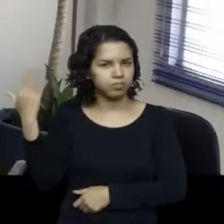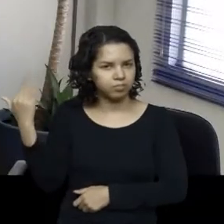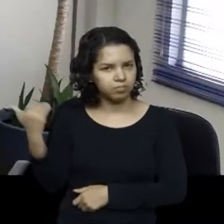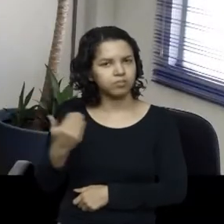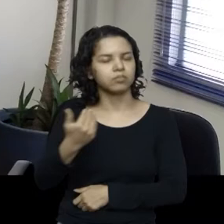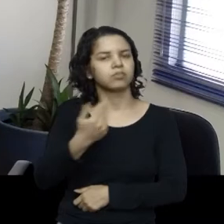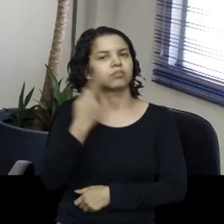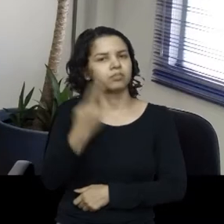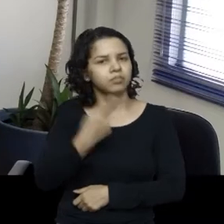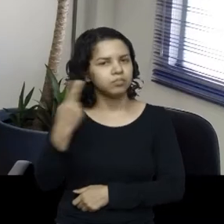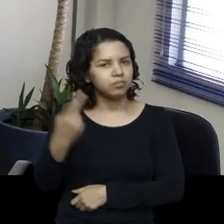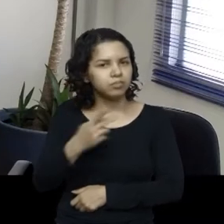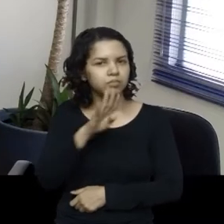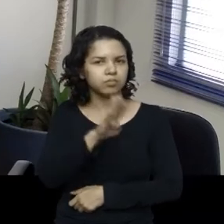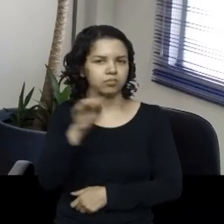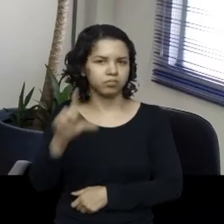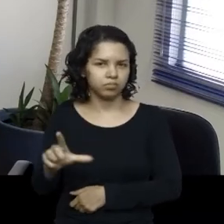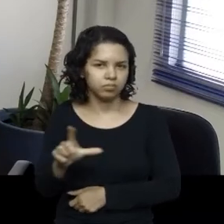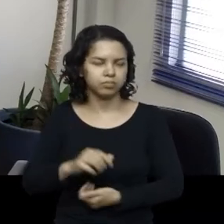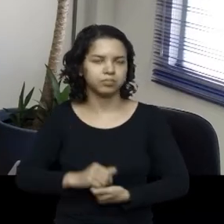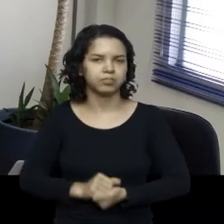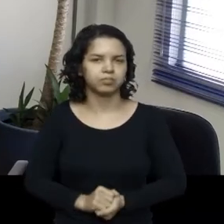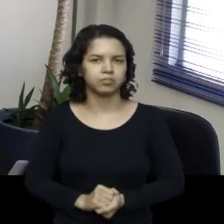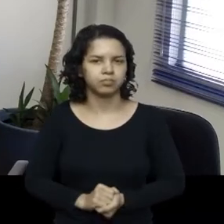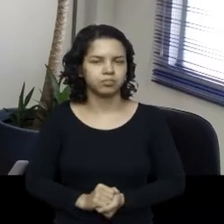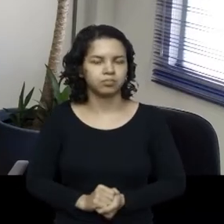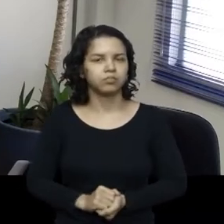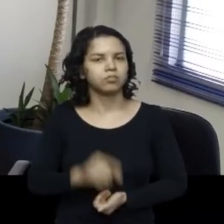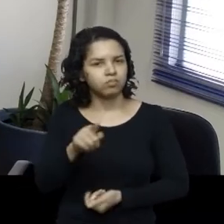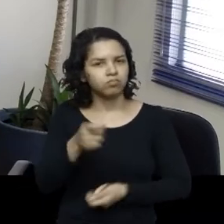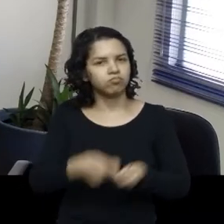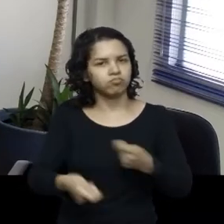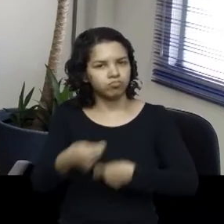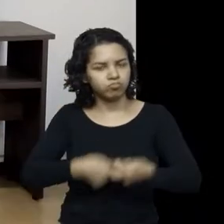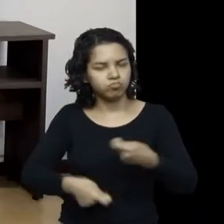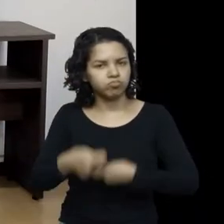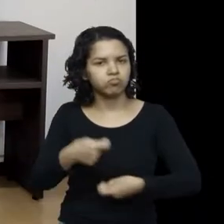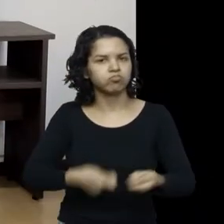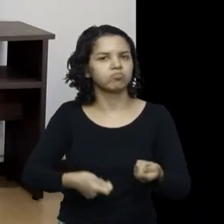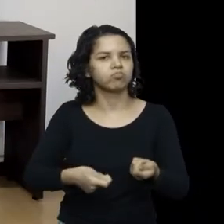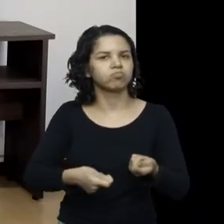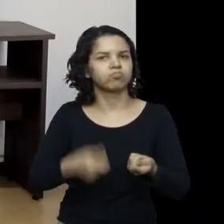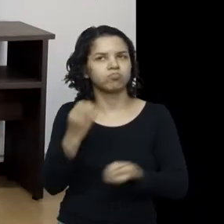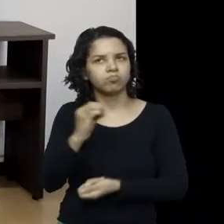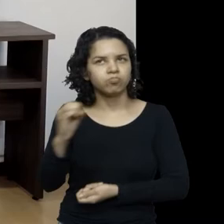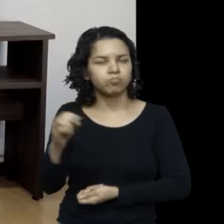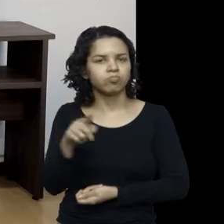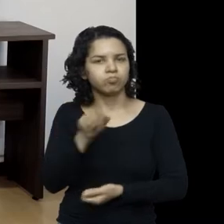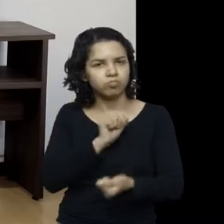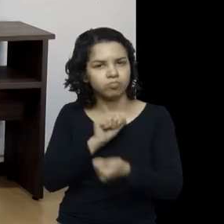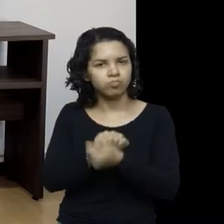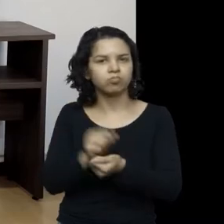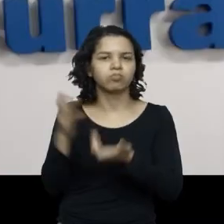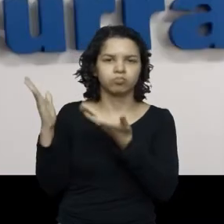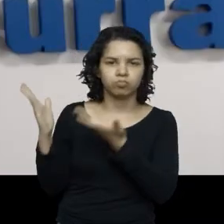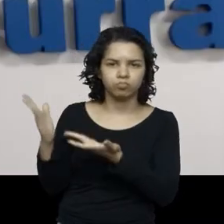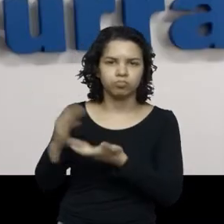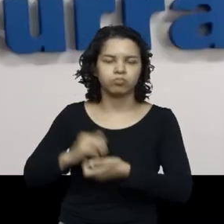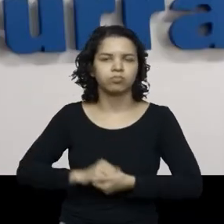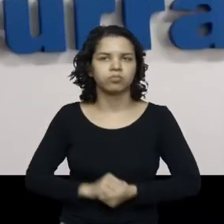Blumenau, e tem feito uma ótima administração, inclusive, quando lá estive, estava ele pelas comunidades